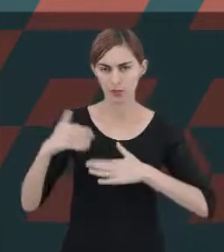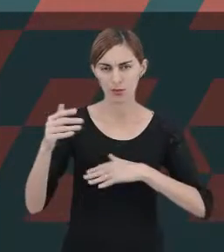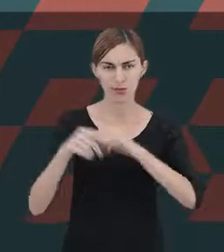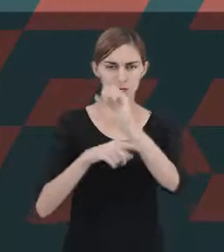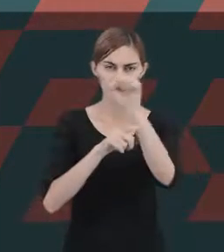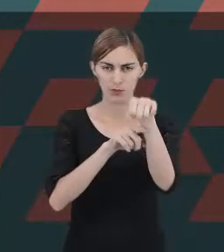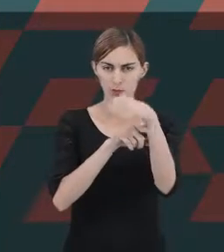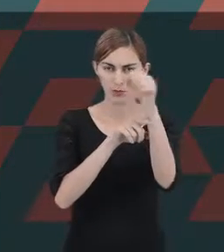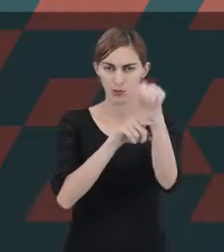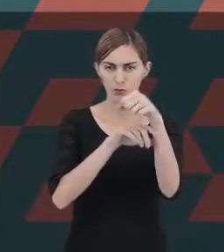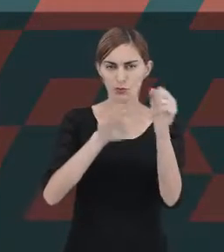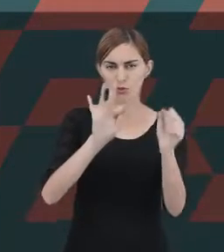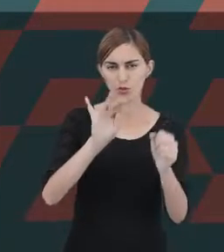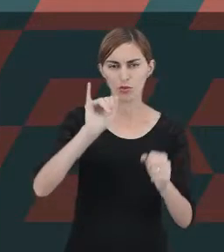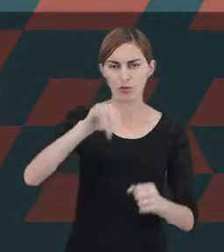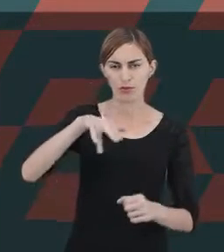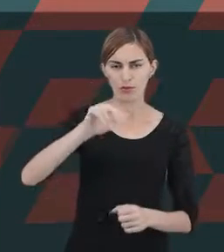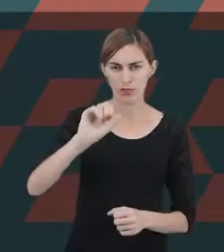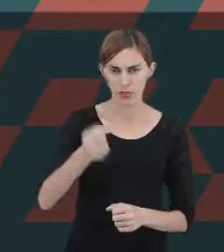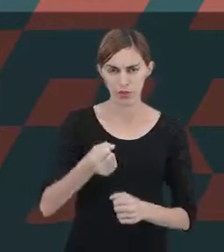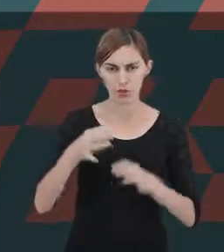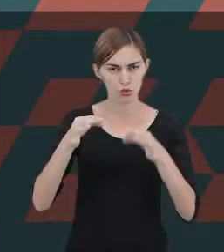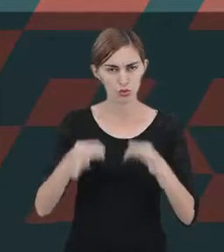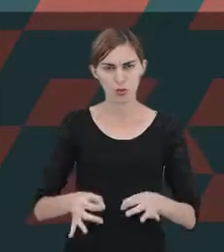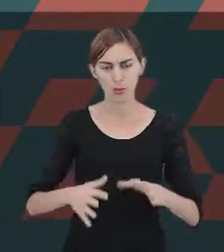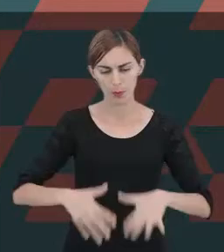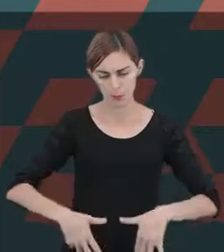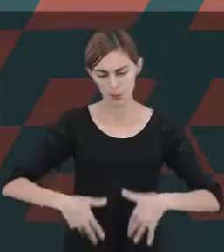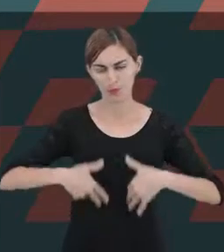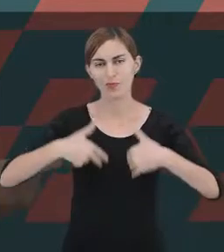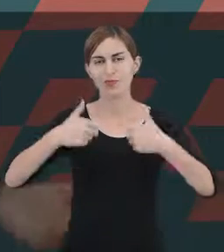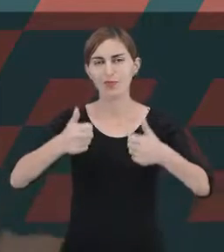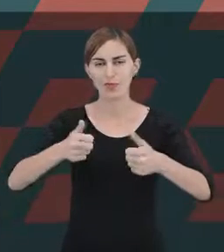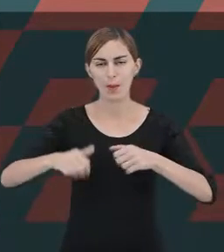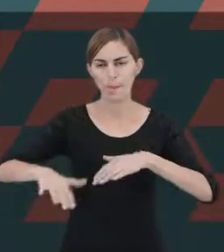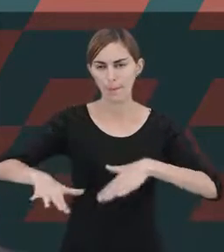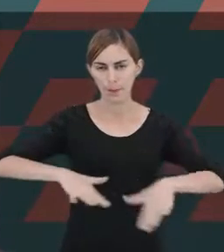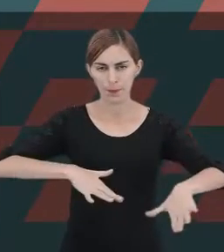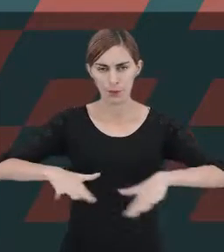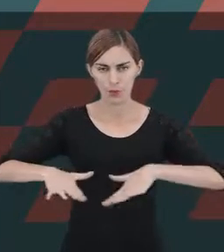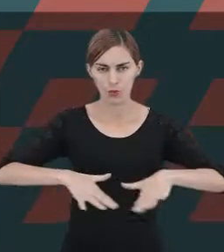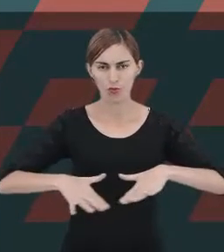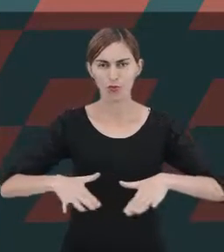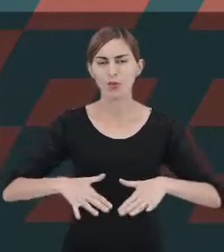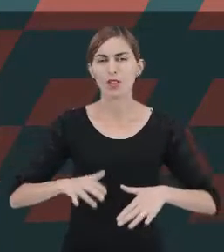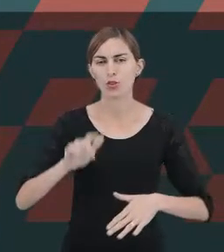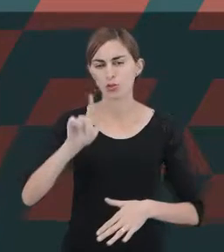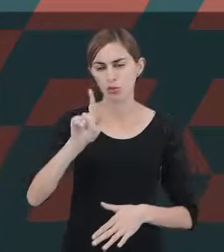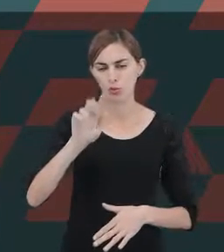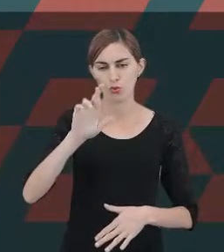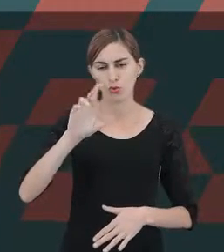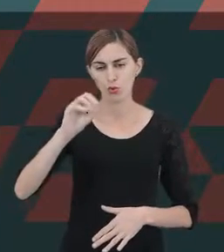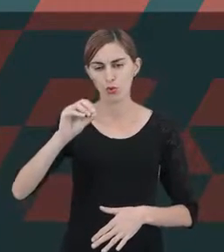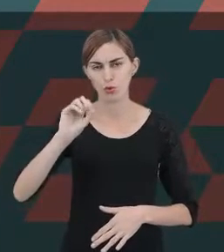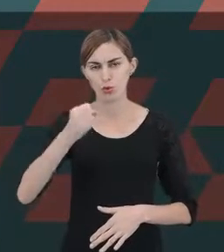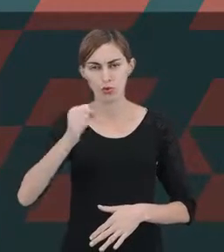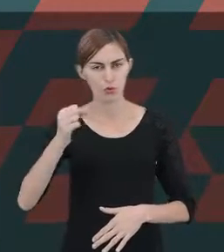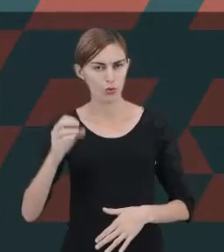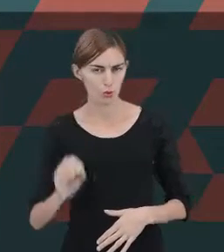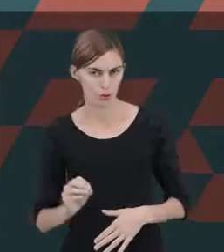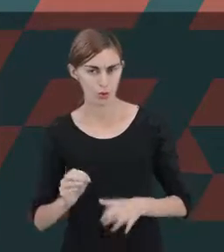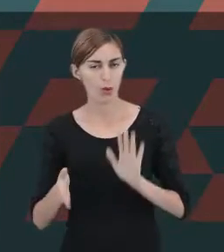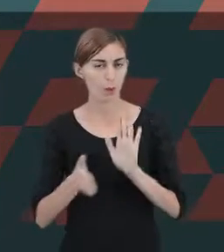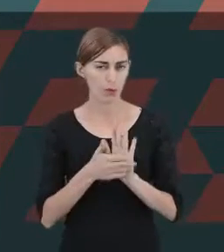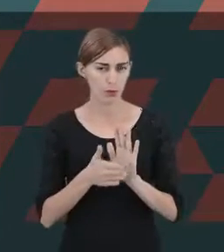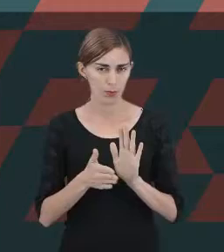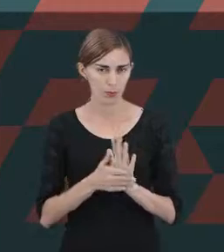finas, seria justamente o aperfeiçoamento desse movimento grosso, que aí seria a proposta